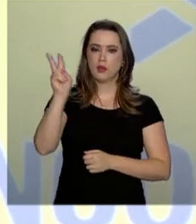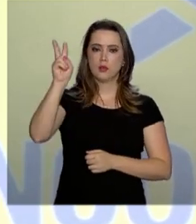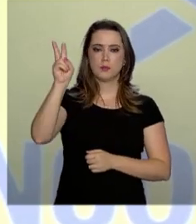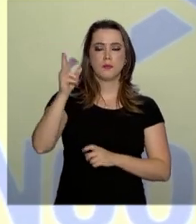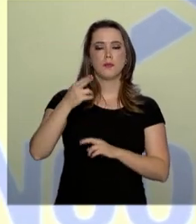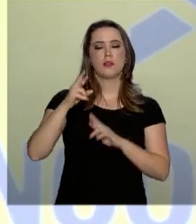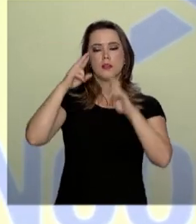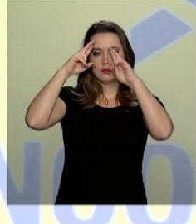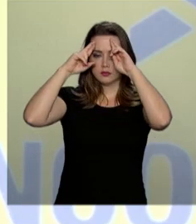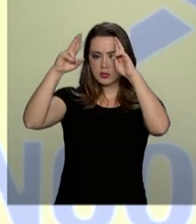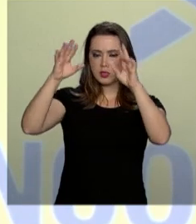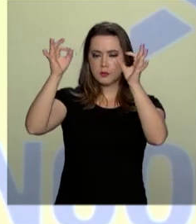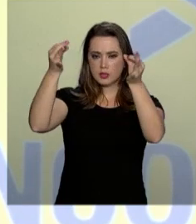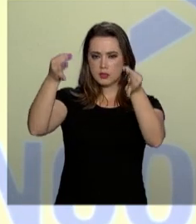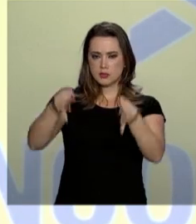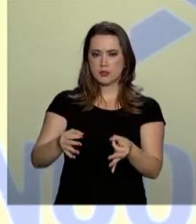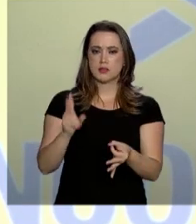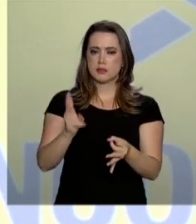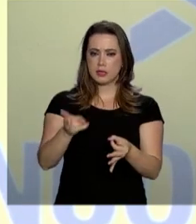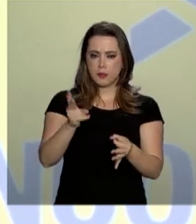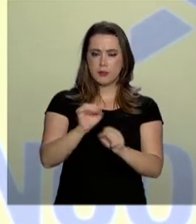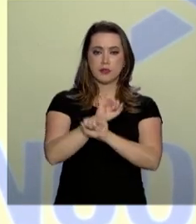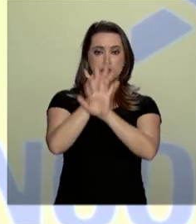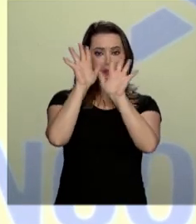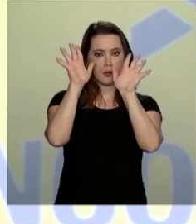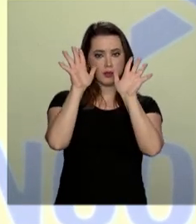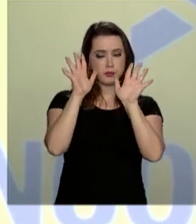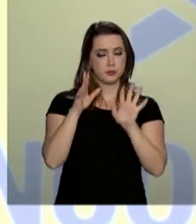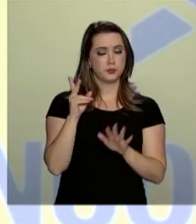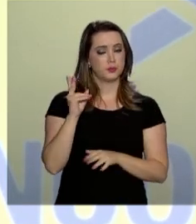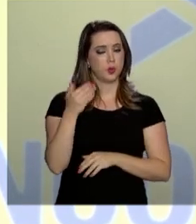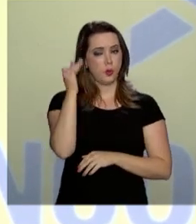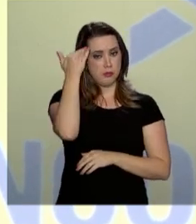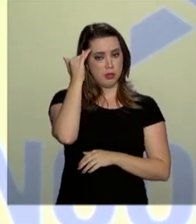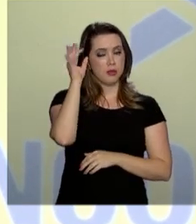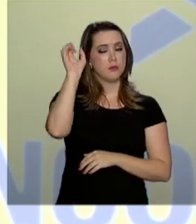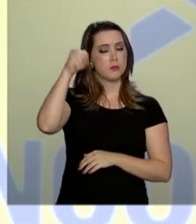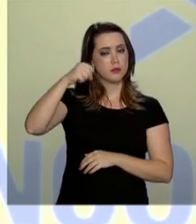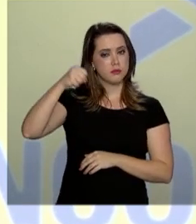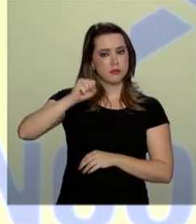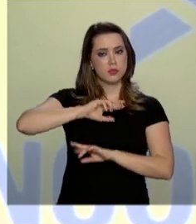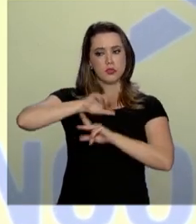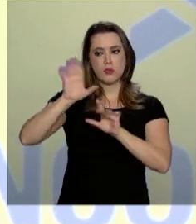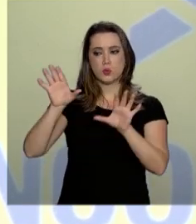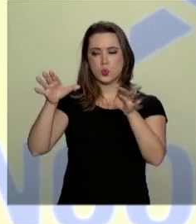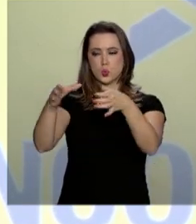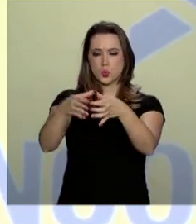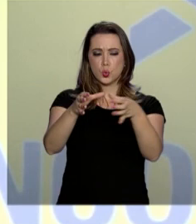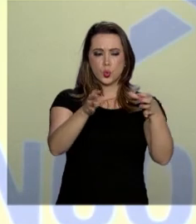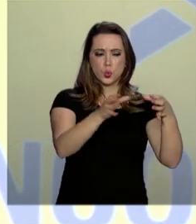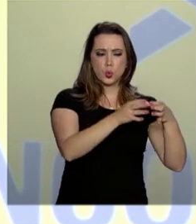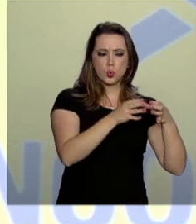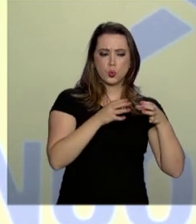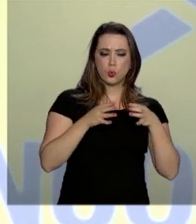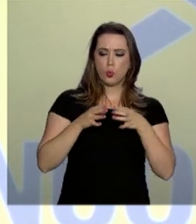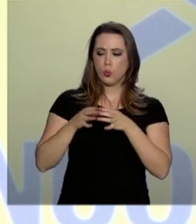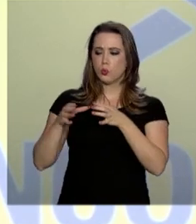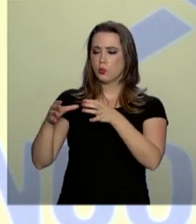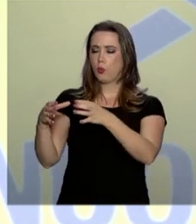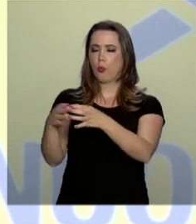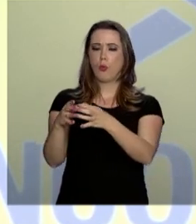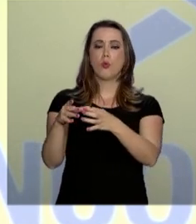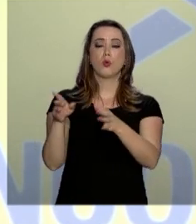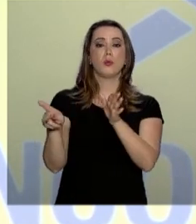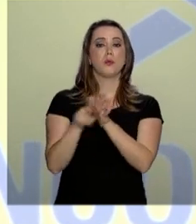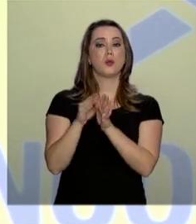respeitada a absoluta transparência. Entendemos que alguns ativos do banco não guardam sinergia com suas